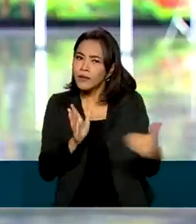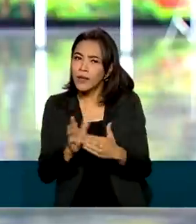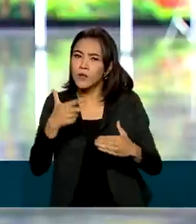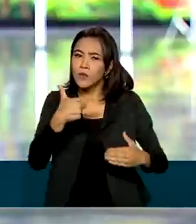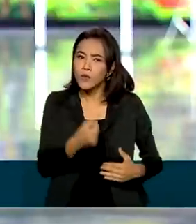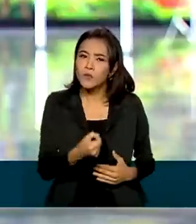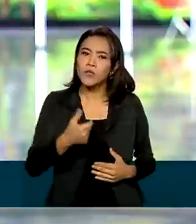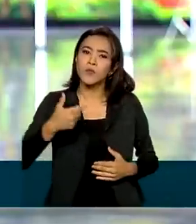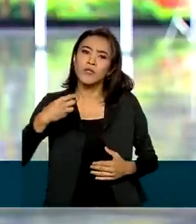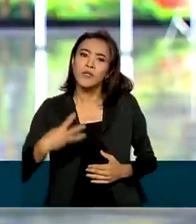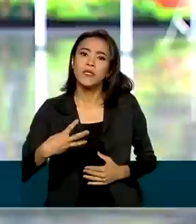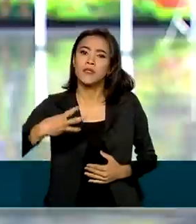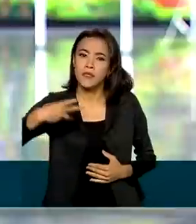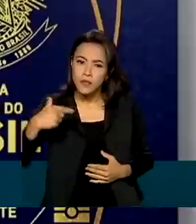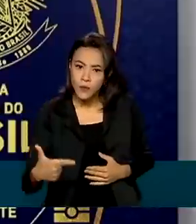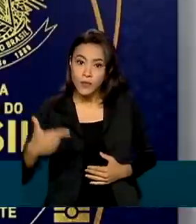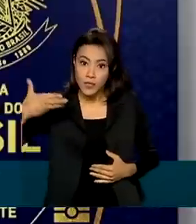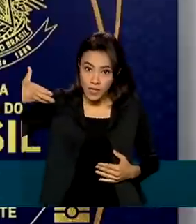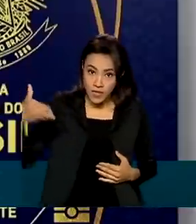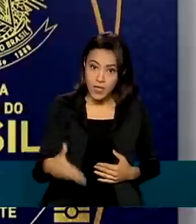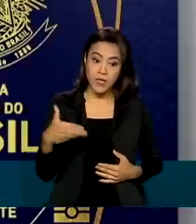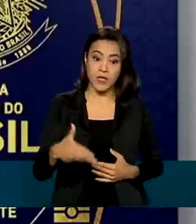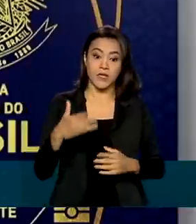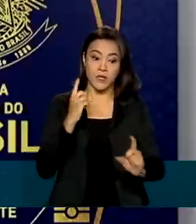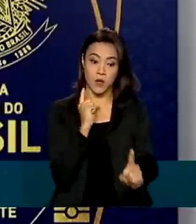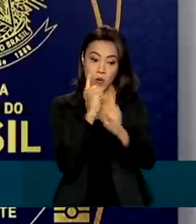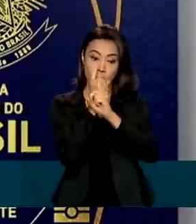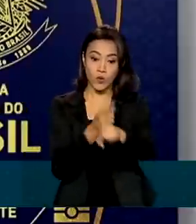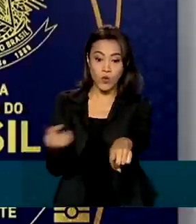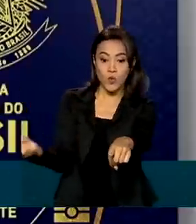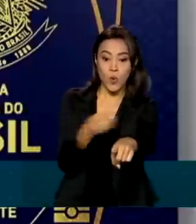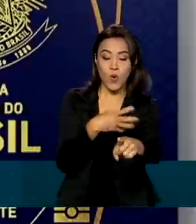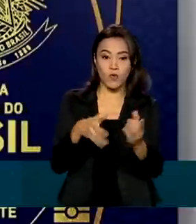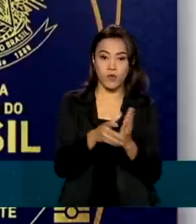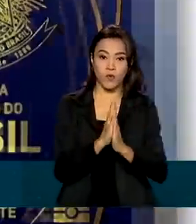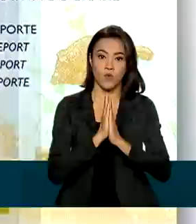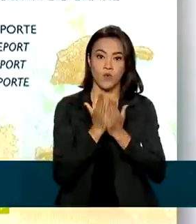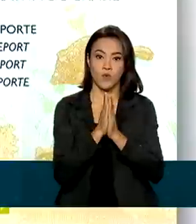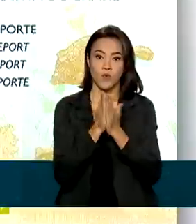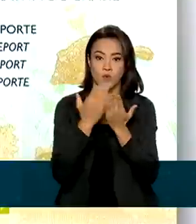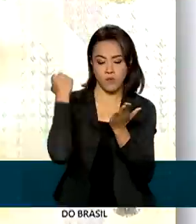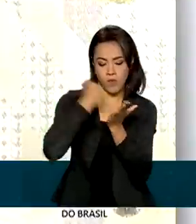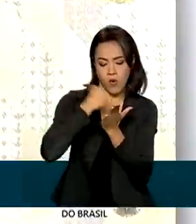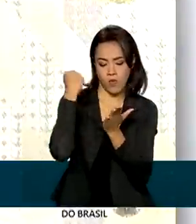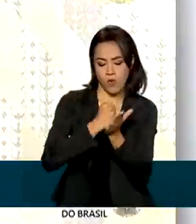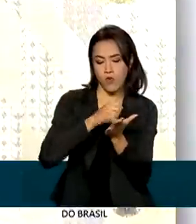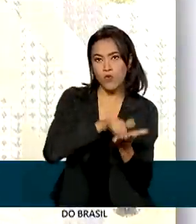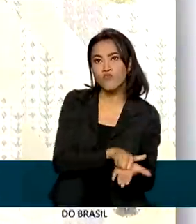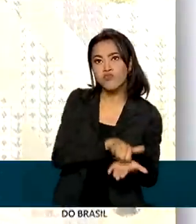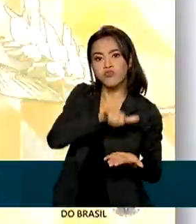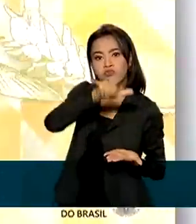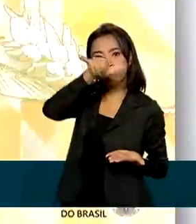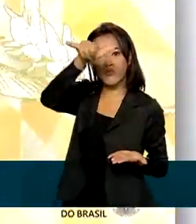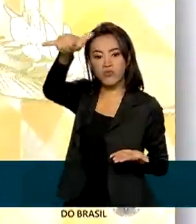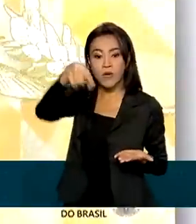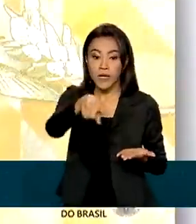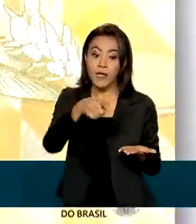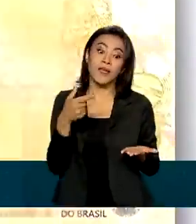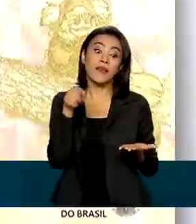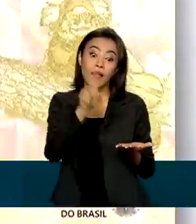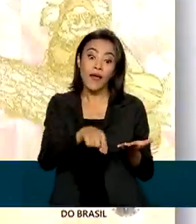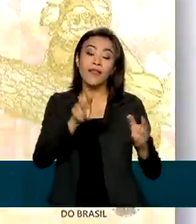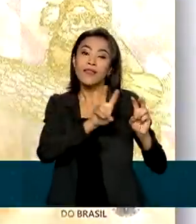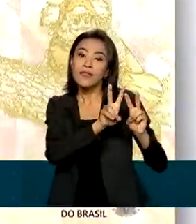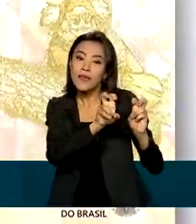Durante o evento, também foi apresentado o novo passaporte de viagem. O documento, que tem tecnologia antifraude, é